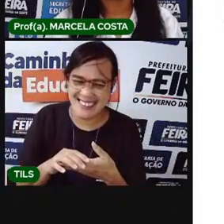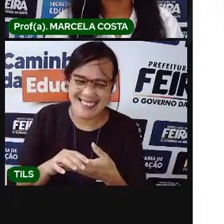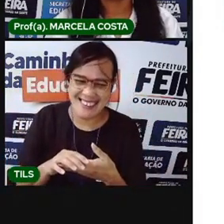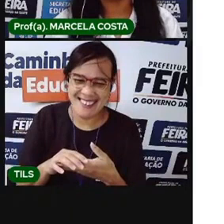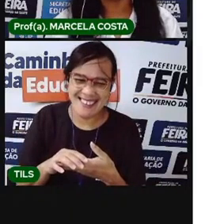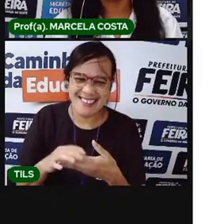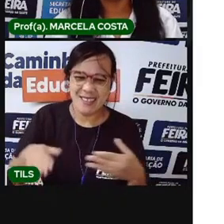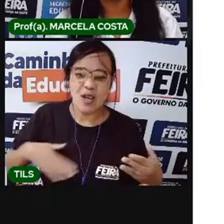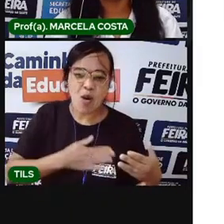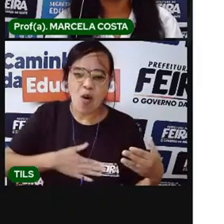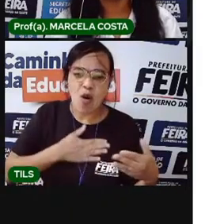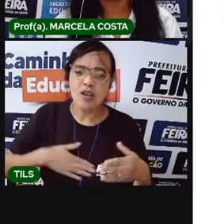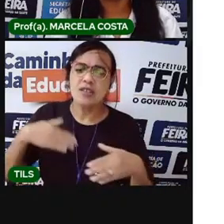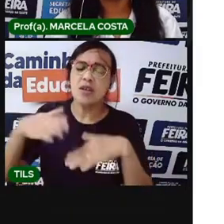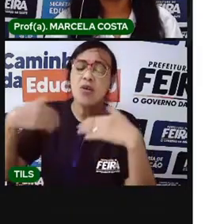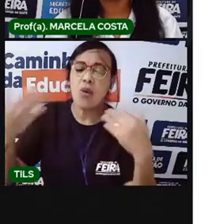Pronto?